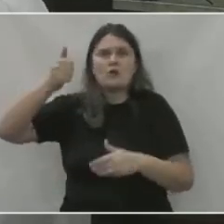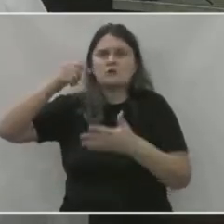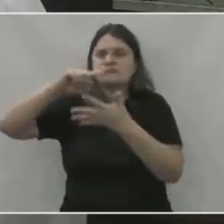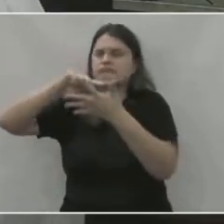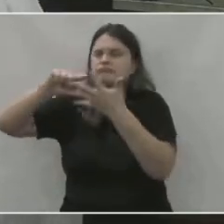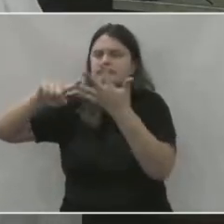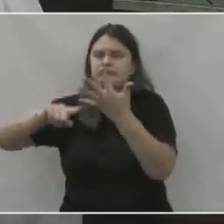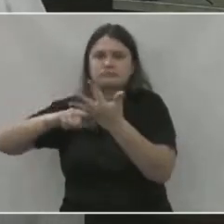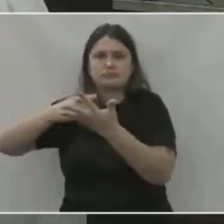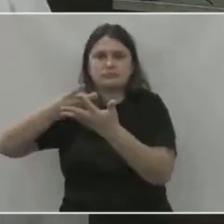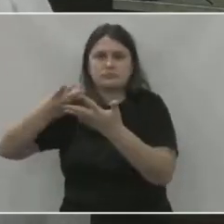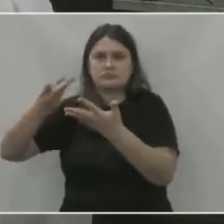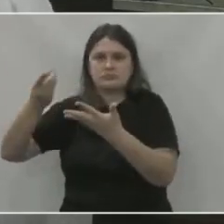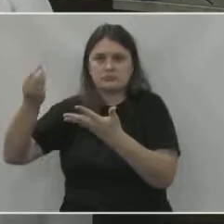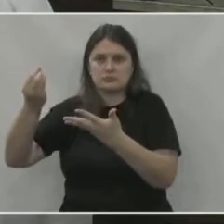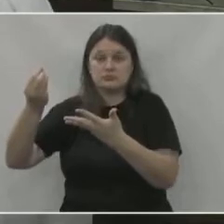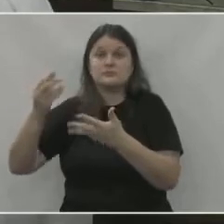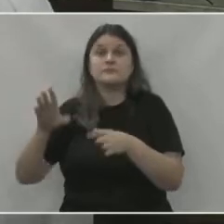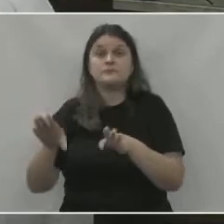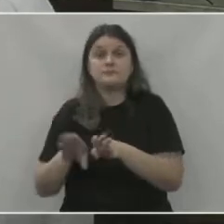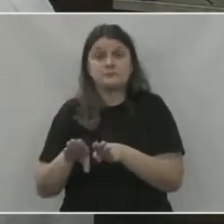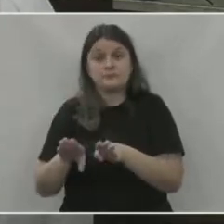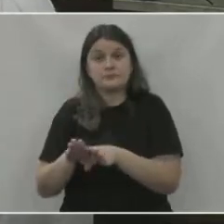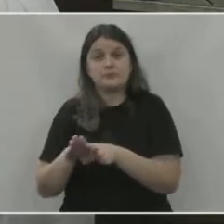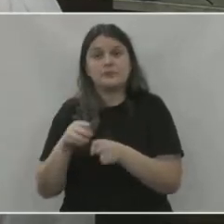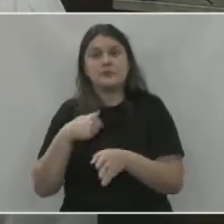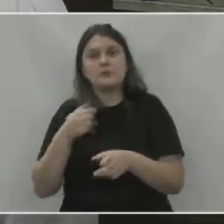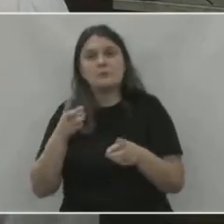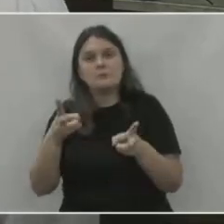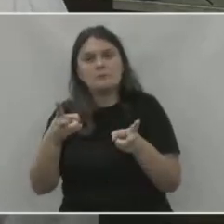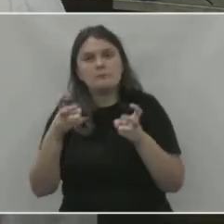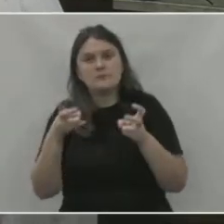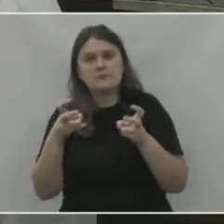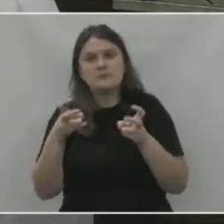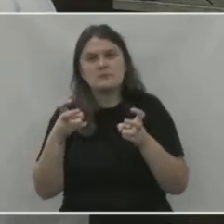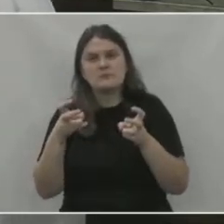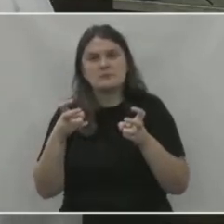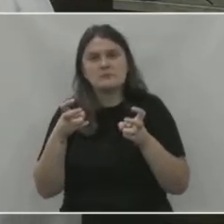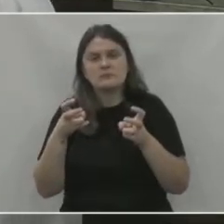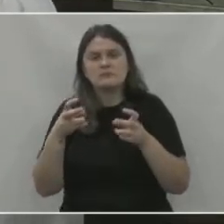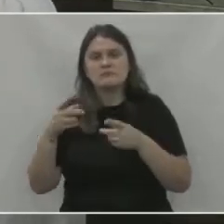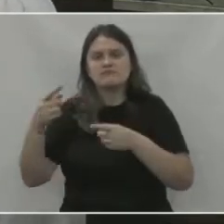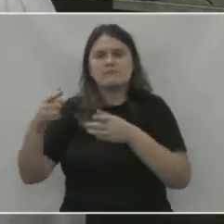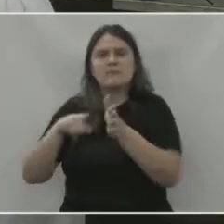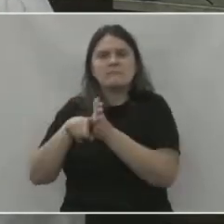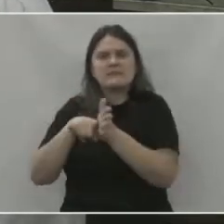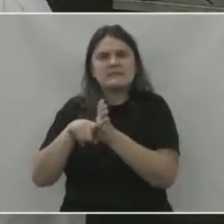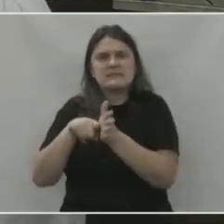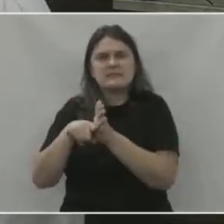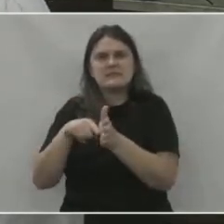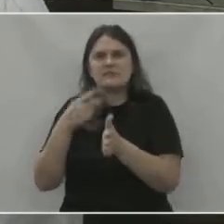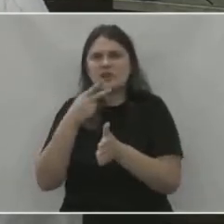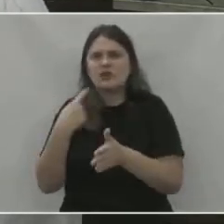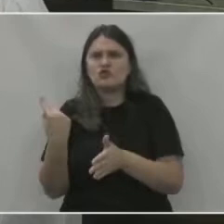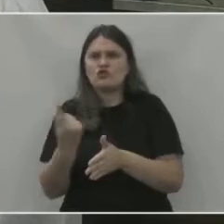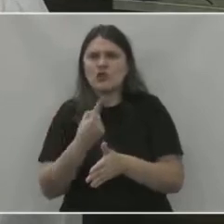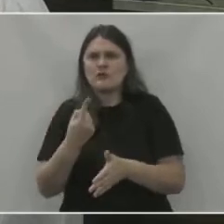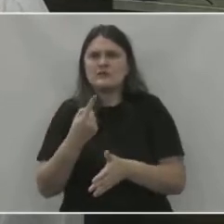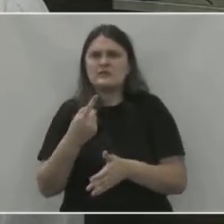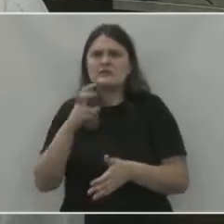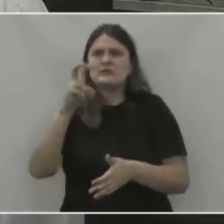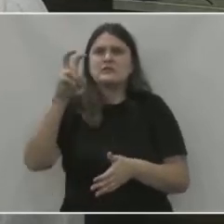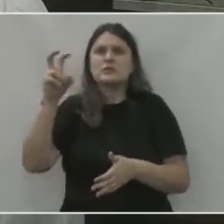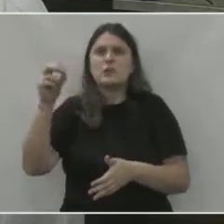aspectos. E também vi uma enquete aí que diz que nós estamos entre as 50